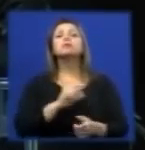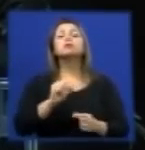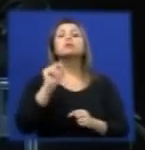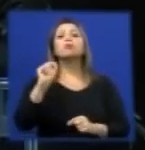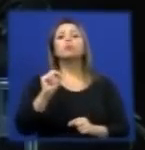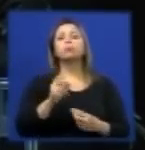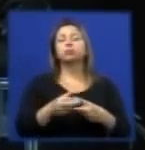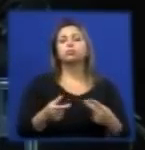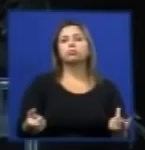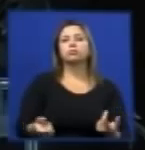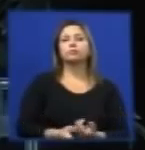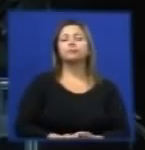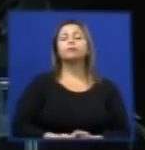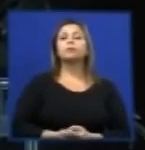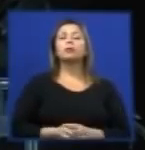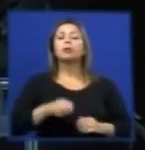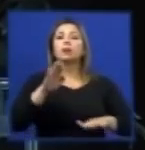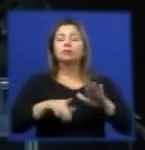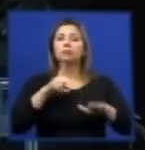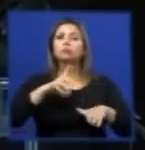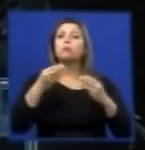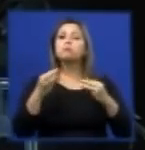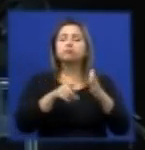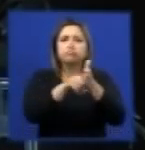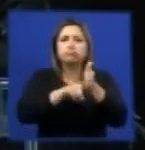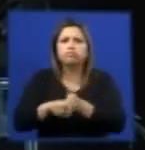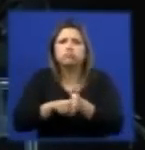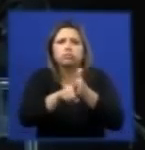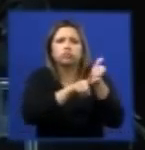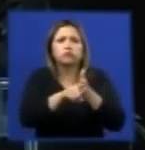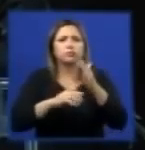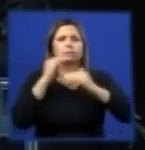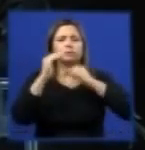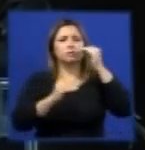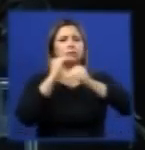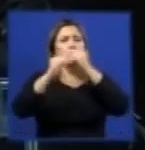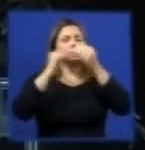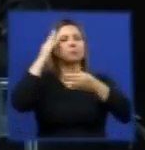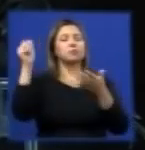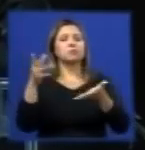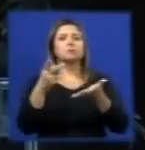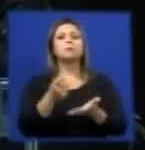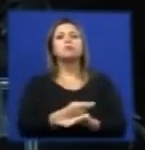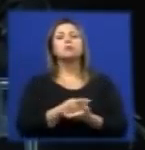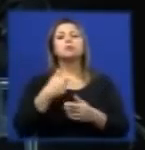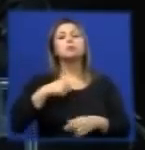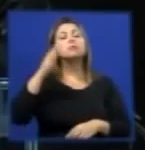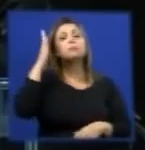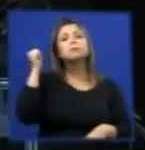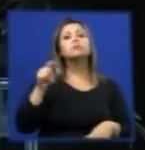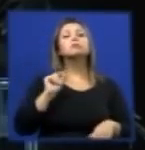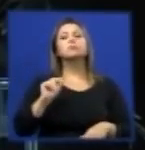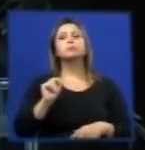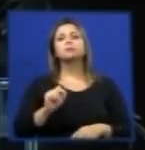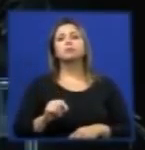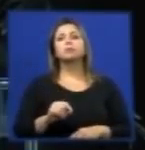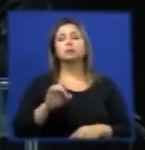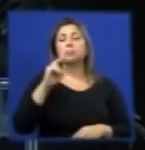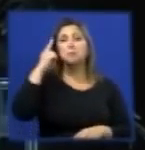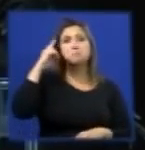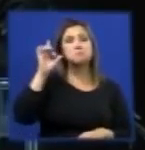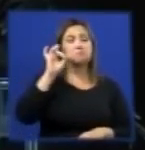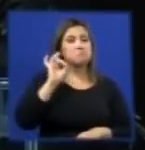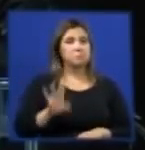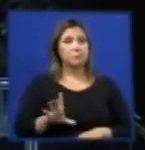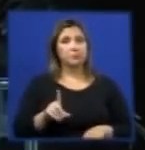um produto onde muita pesquisa e desenvolvimento foi feita. Portanto, considerar que, apenas após